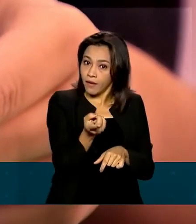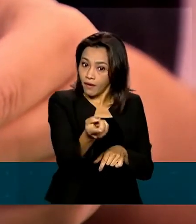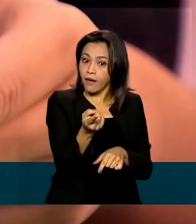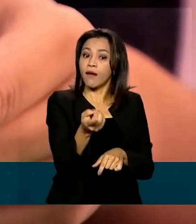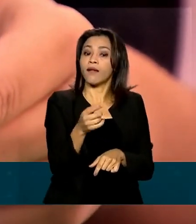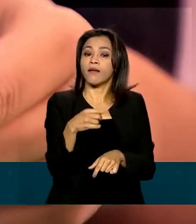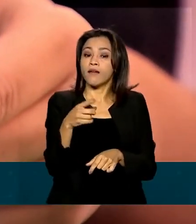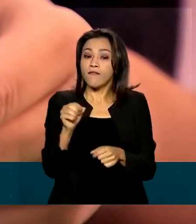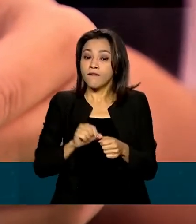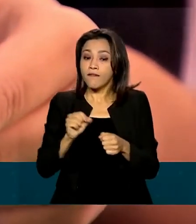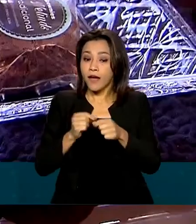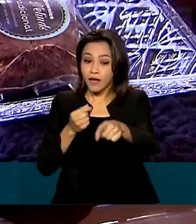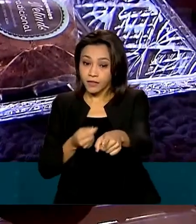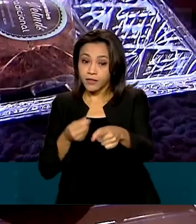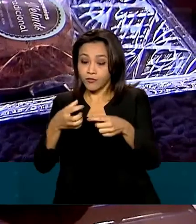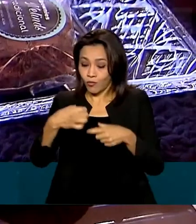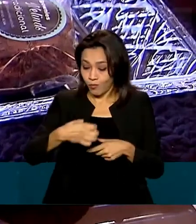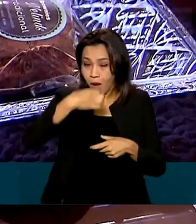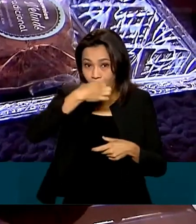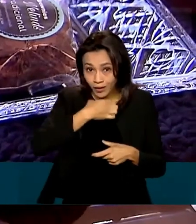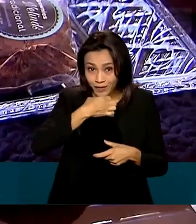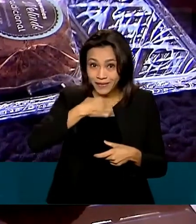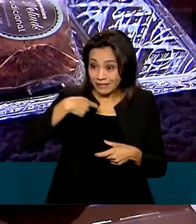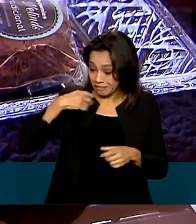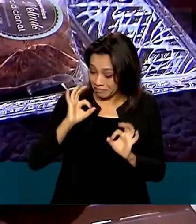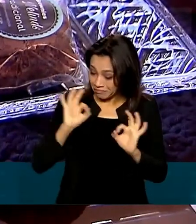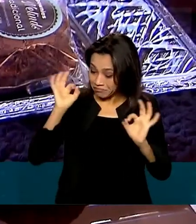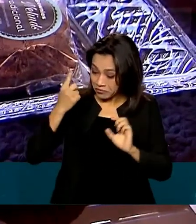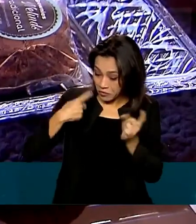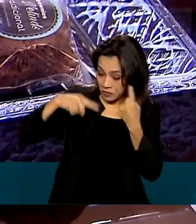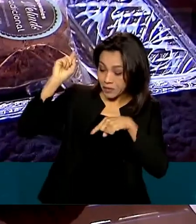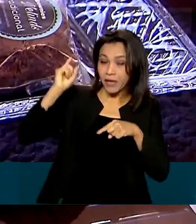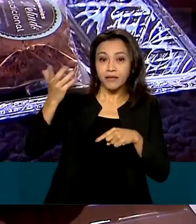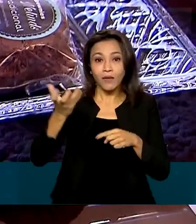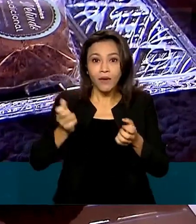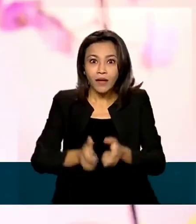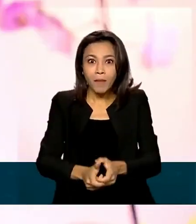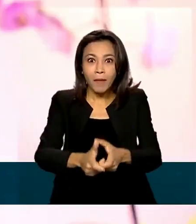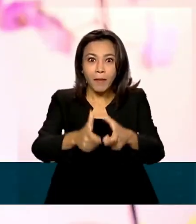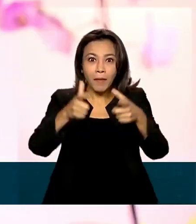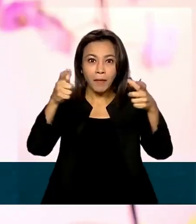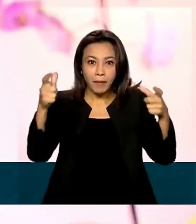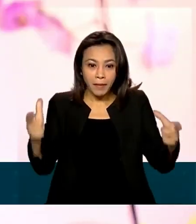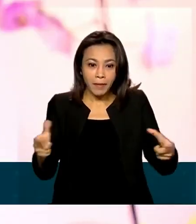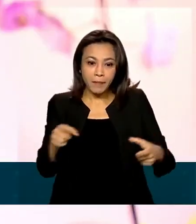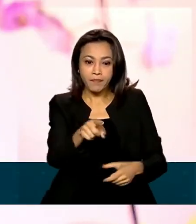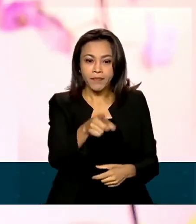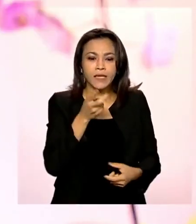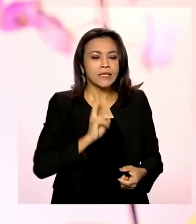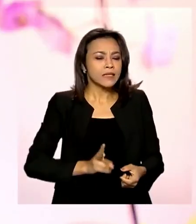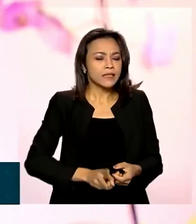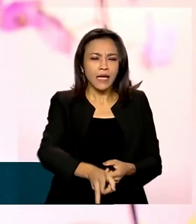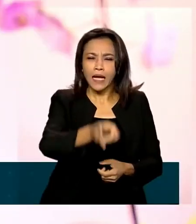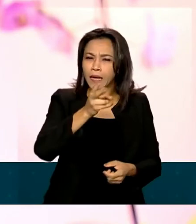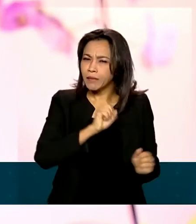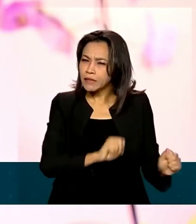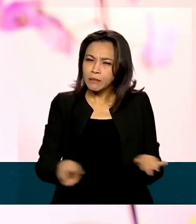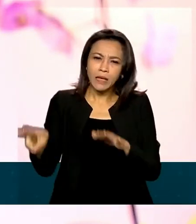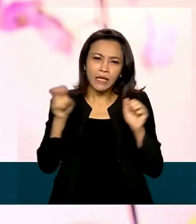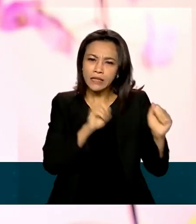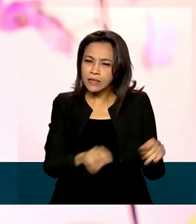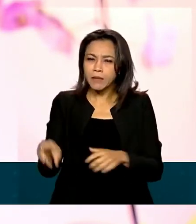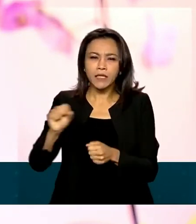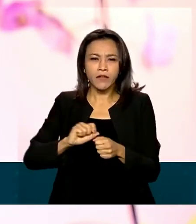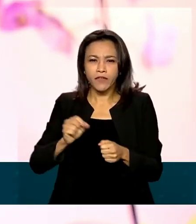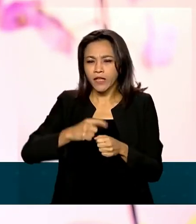produz brownie. O negócio deu tão certo que agora já pensa em expandir. Toda semana eu tenho feito os brownies para